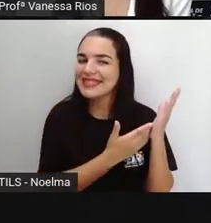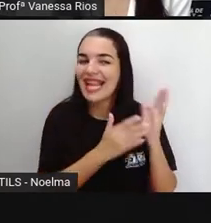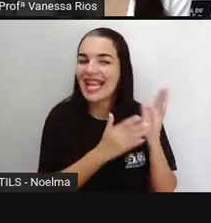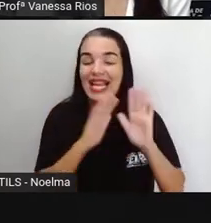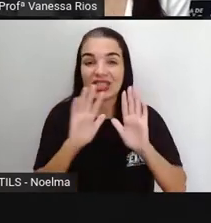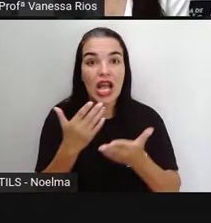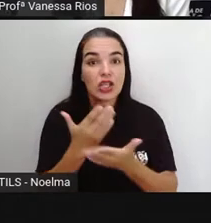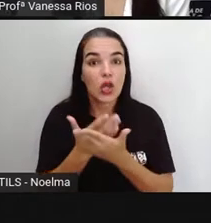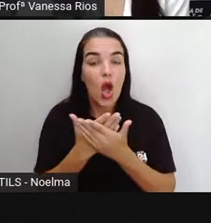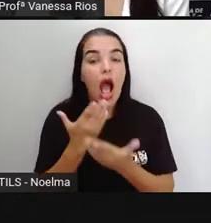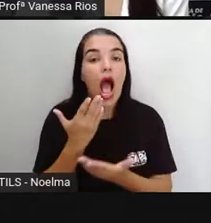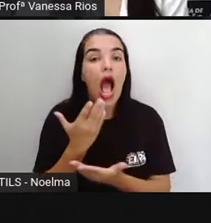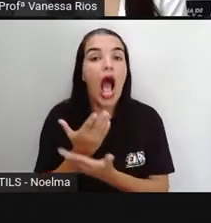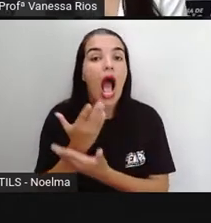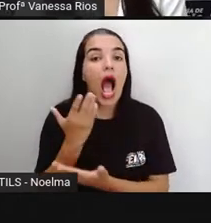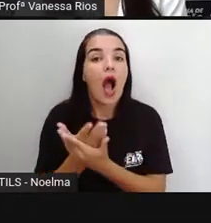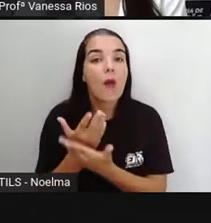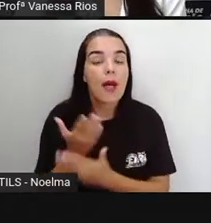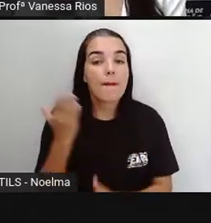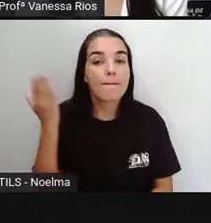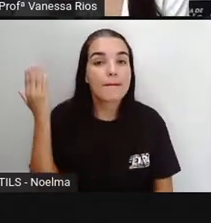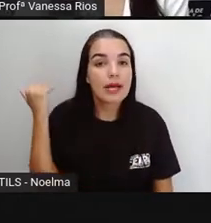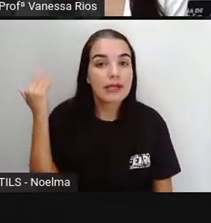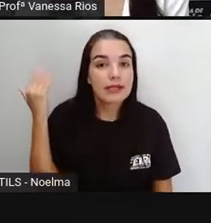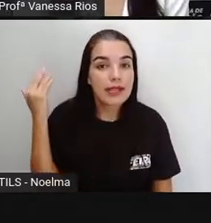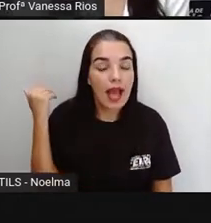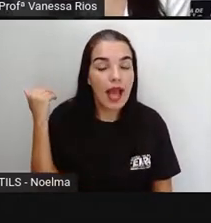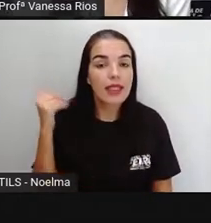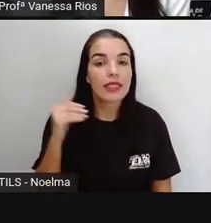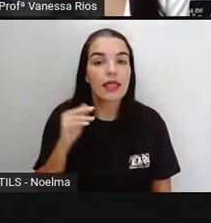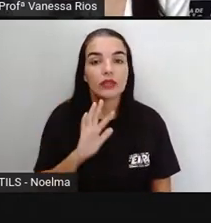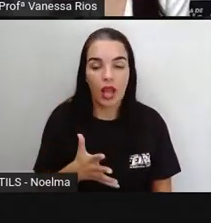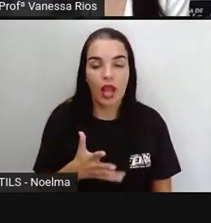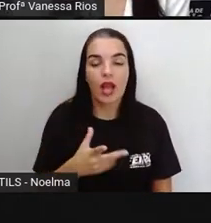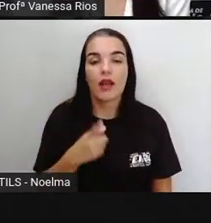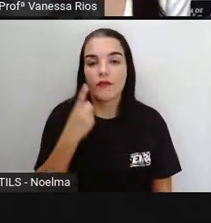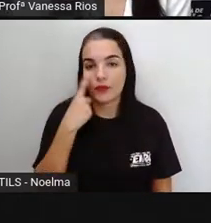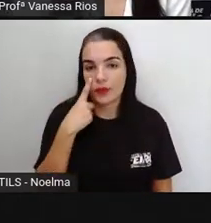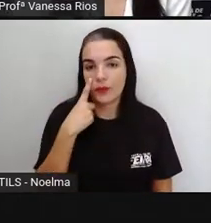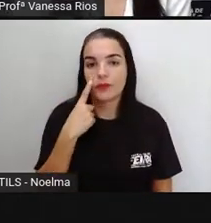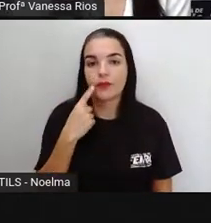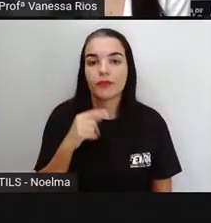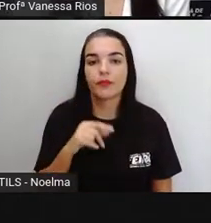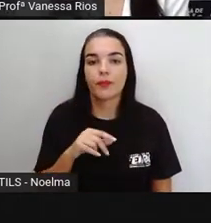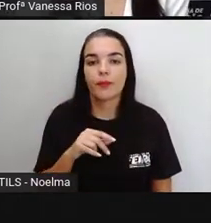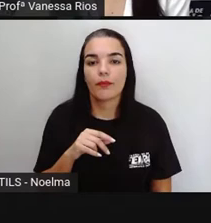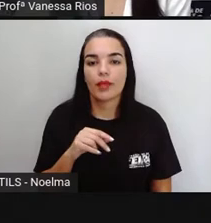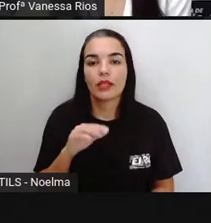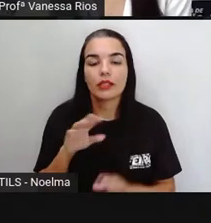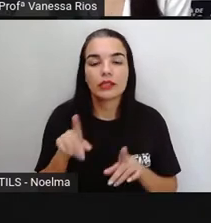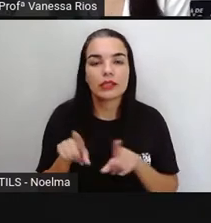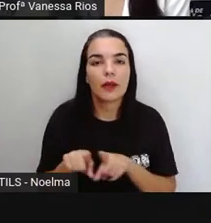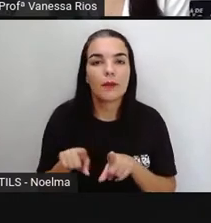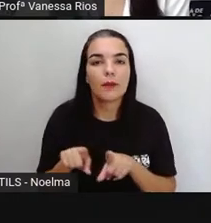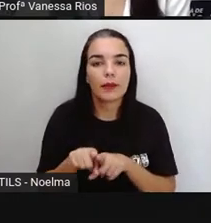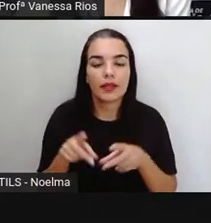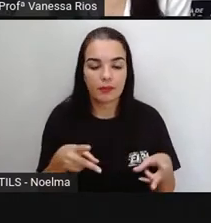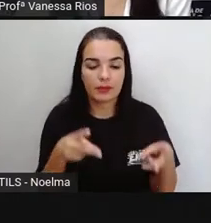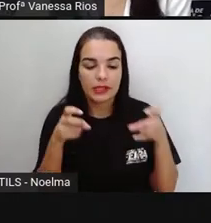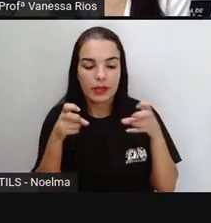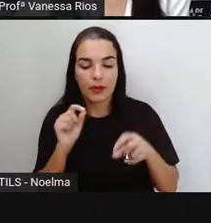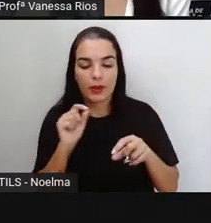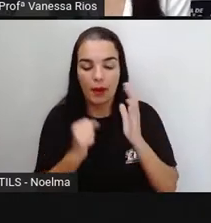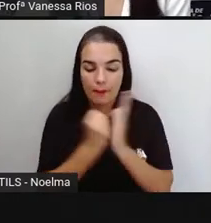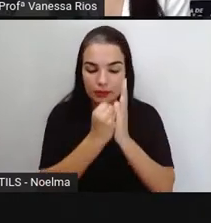já estudou, né? Sobre a definição e o conceito de patrimônio na aula anterior. E a gente já observou que o patrimônio